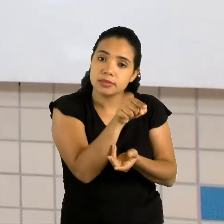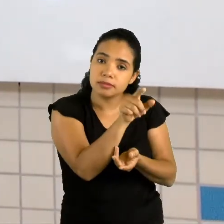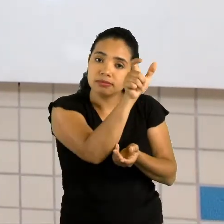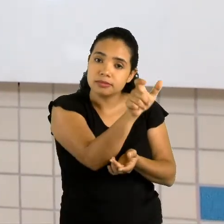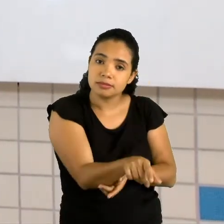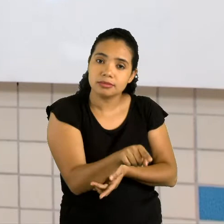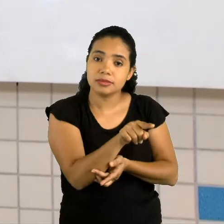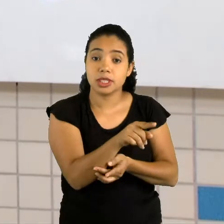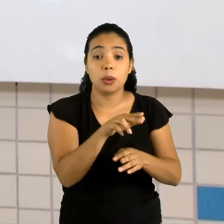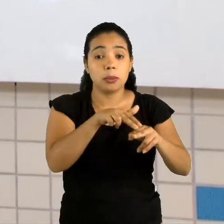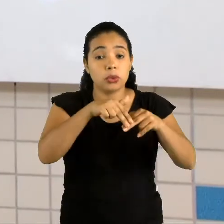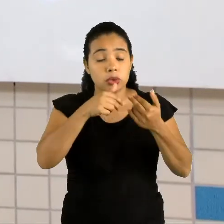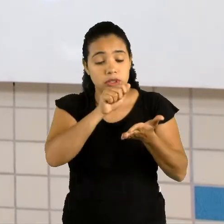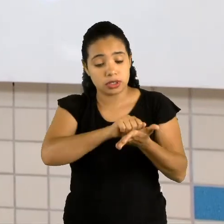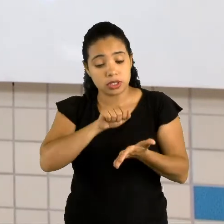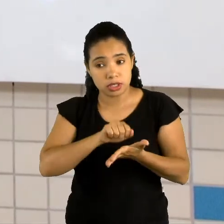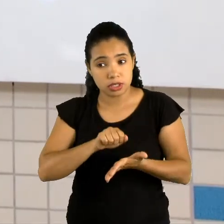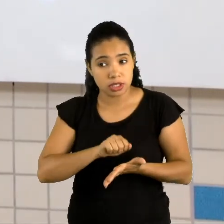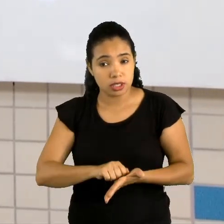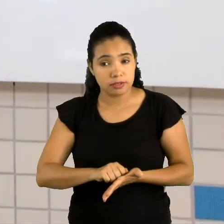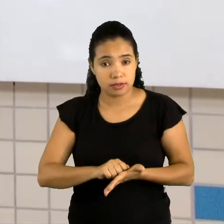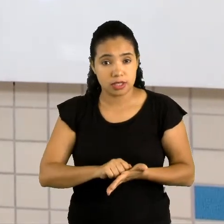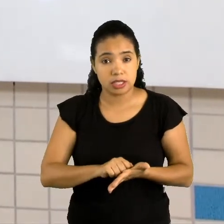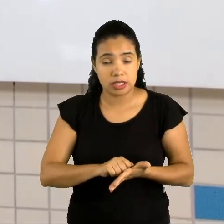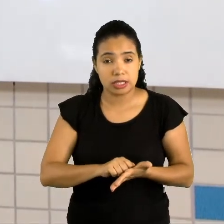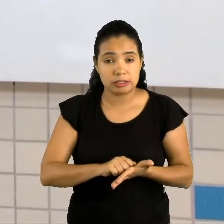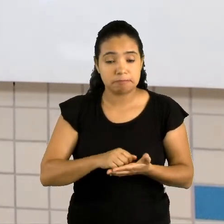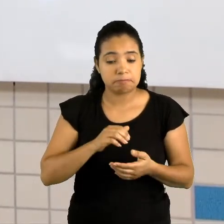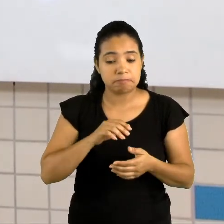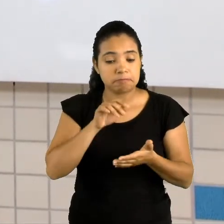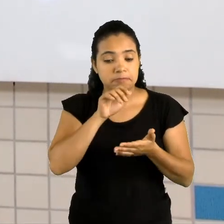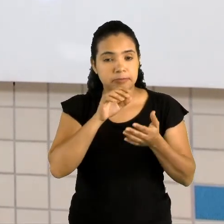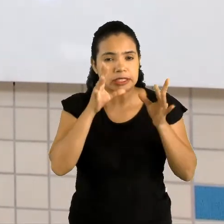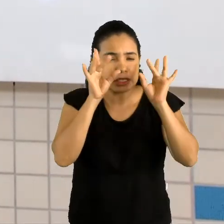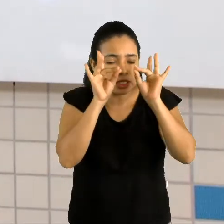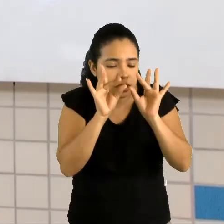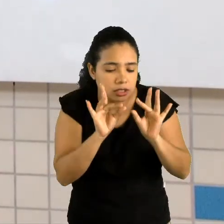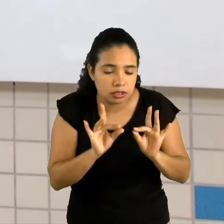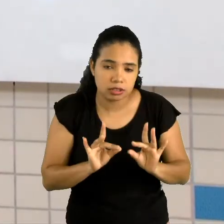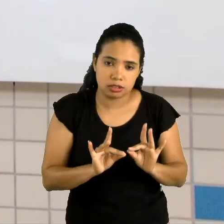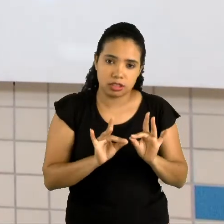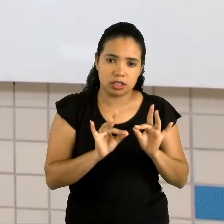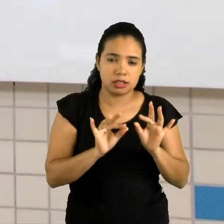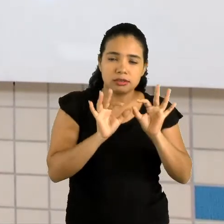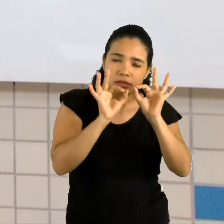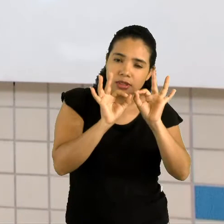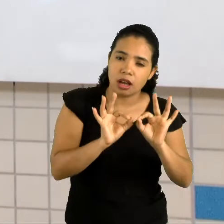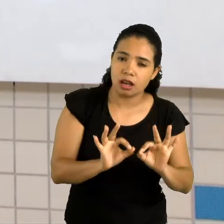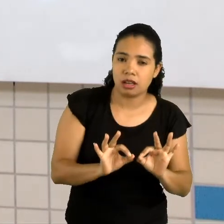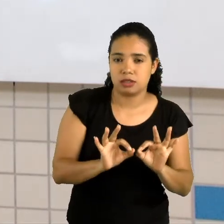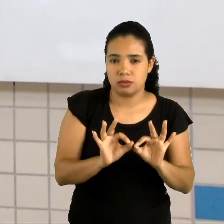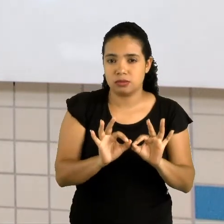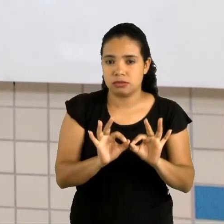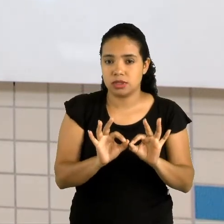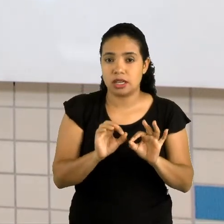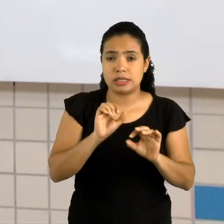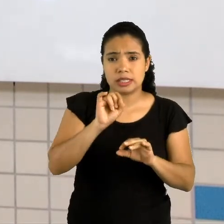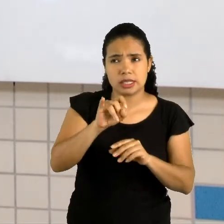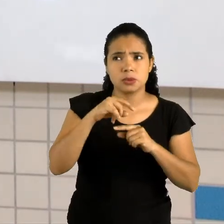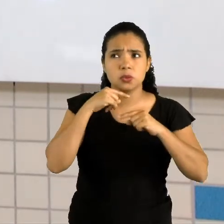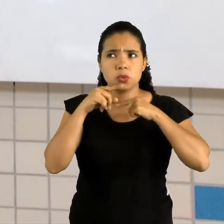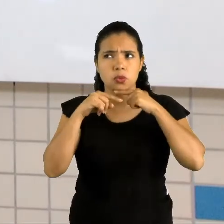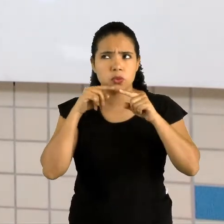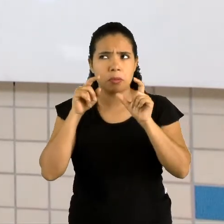precisamos escrever, tentar escrever o máximo possível, corretamente. Quando a gente está em dúvida na